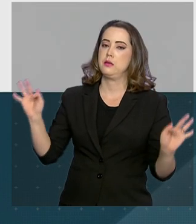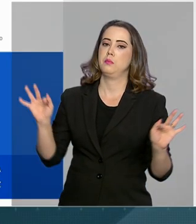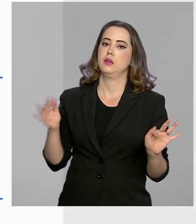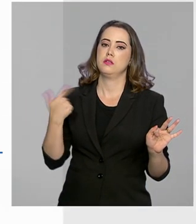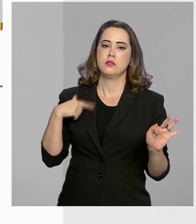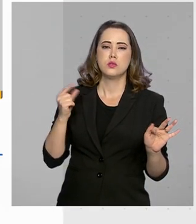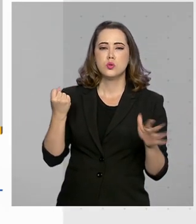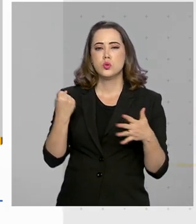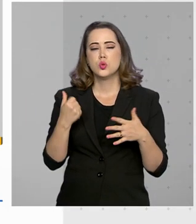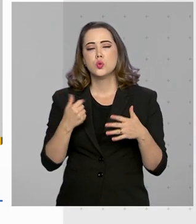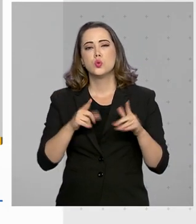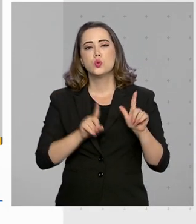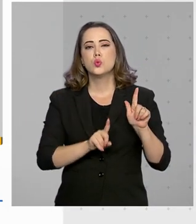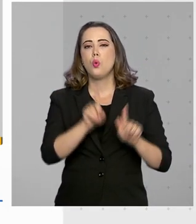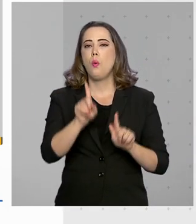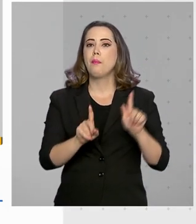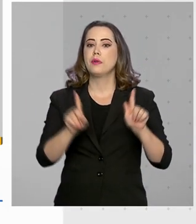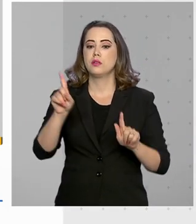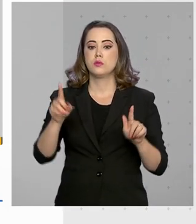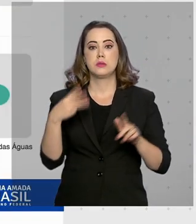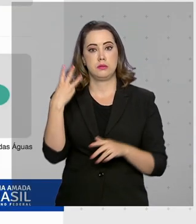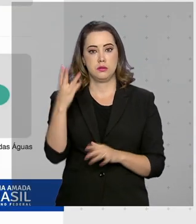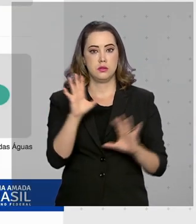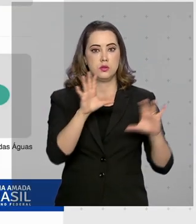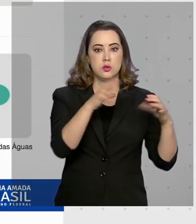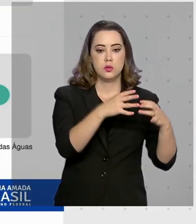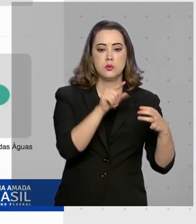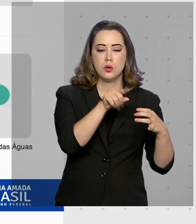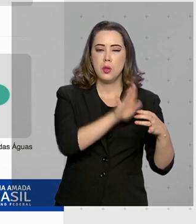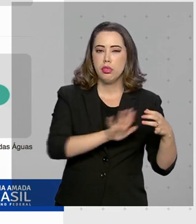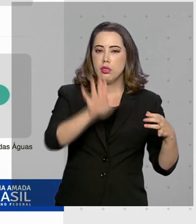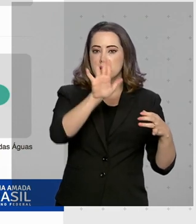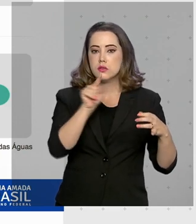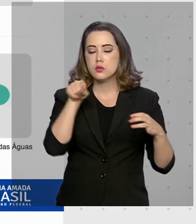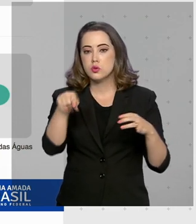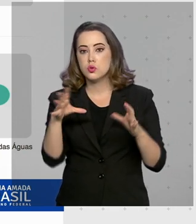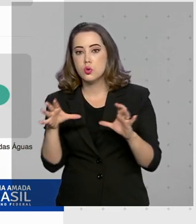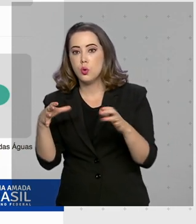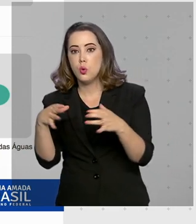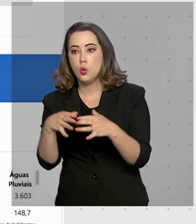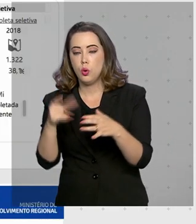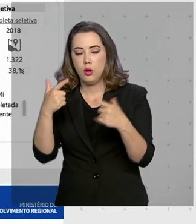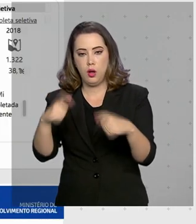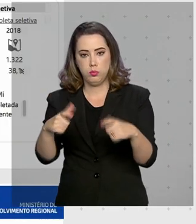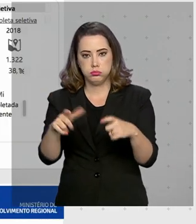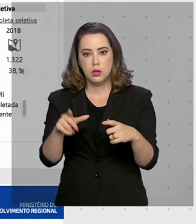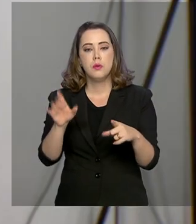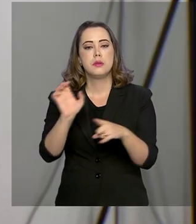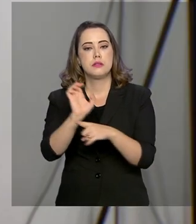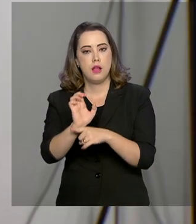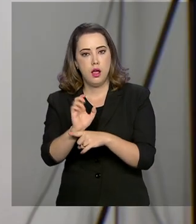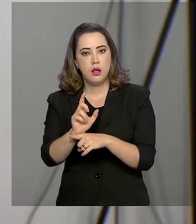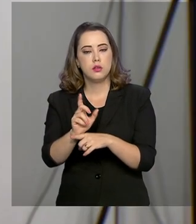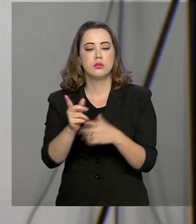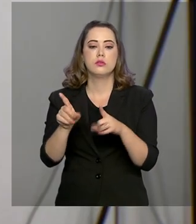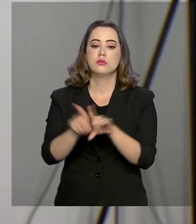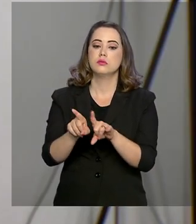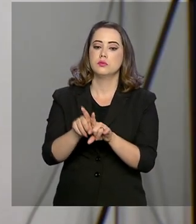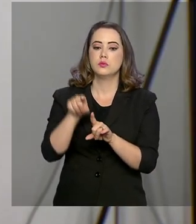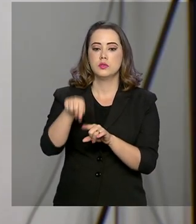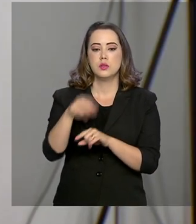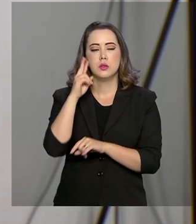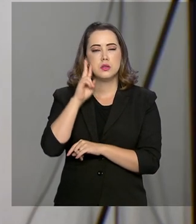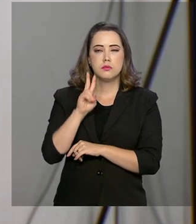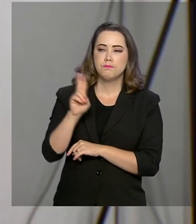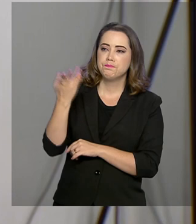indicadores do setor em três ambientes, nacional, macro-regional e estadual. O painel de informações